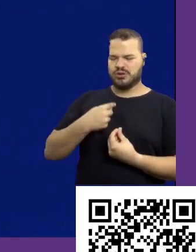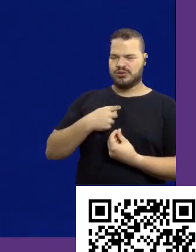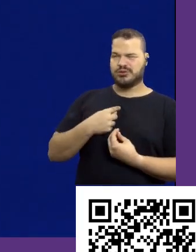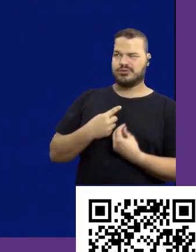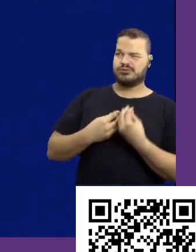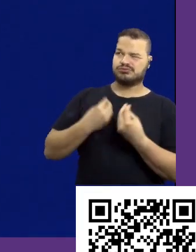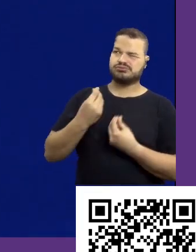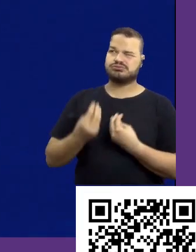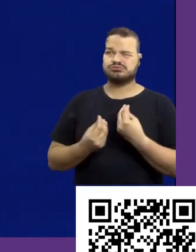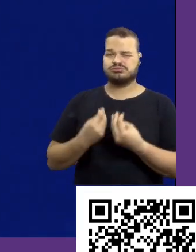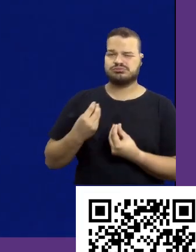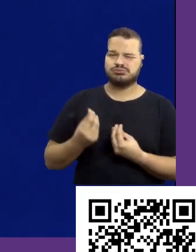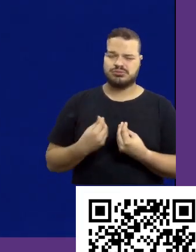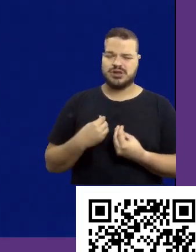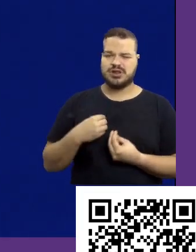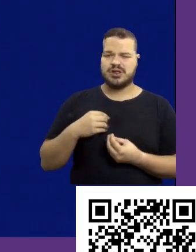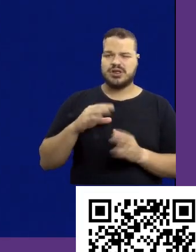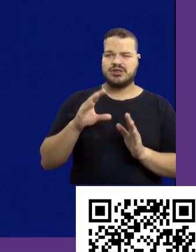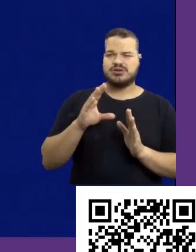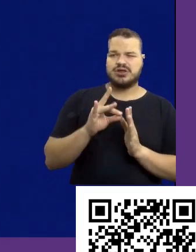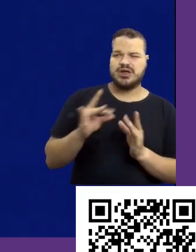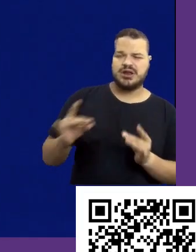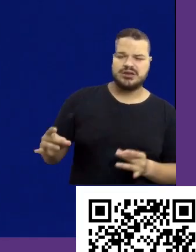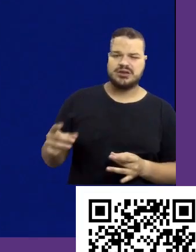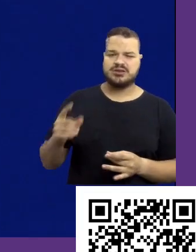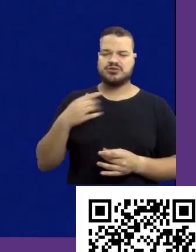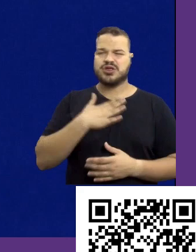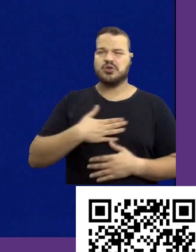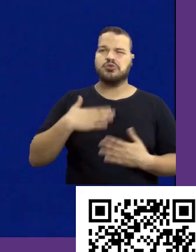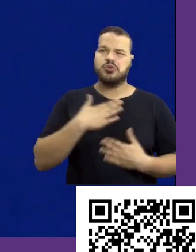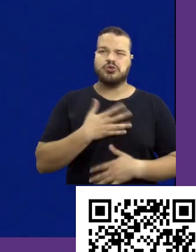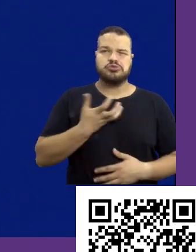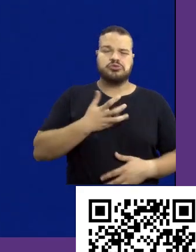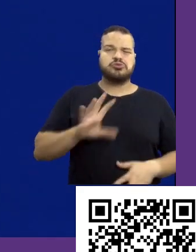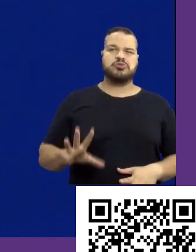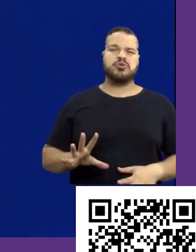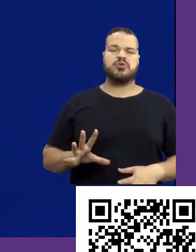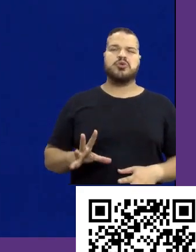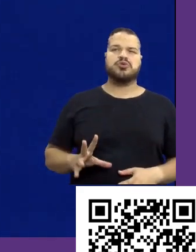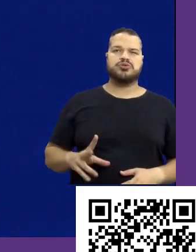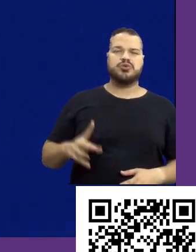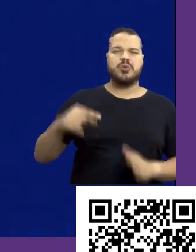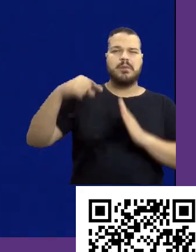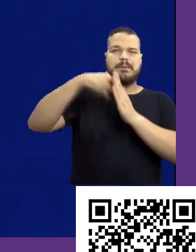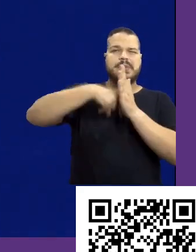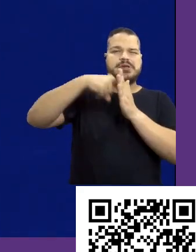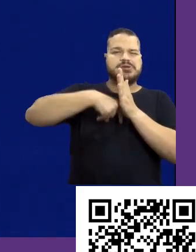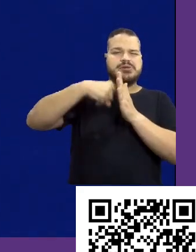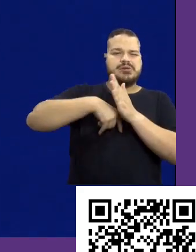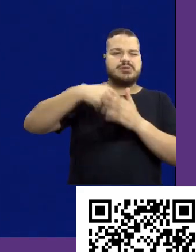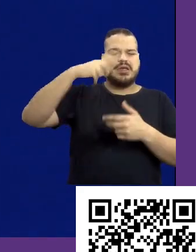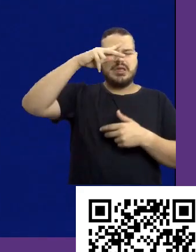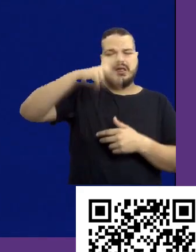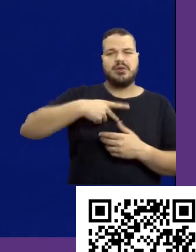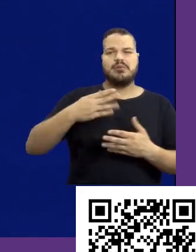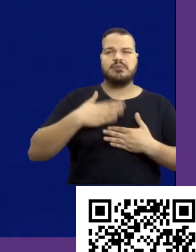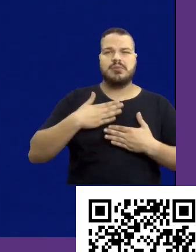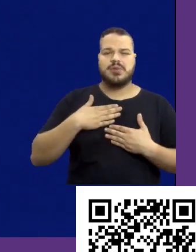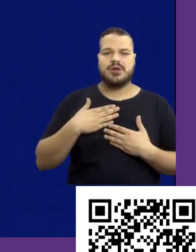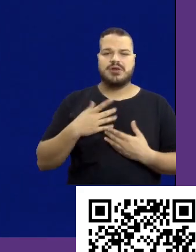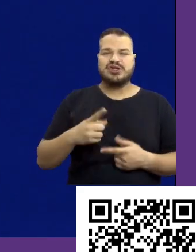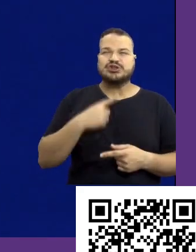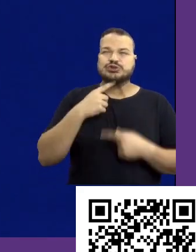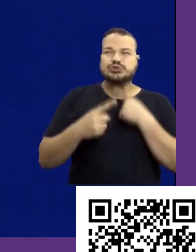próprios atributos, as suas características, o que gosta, o que não gosta. Então, buscar o autoconhecimento. E outra coisa, nessa questão de